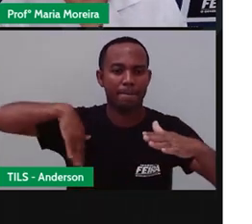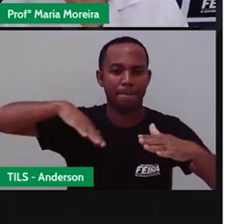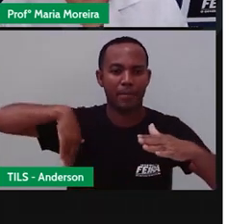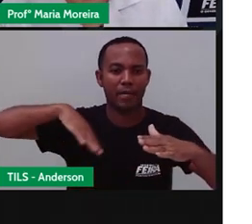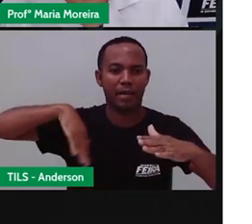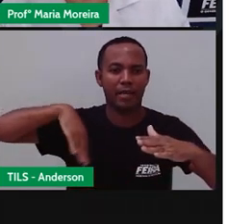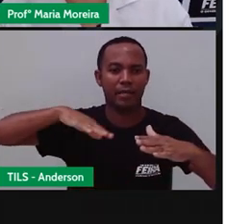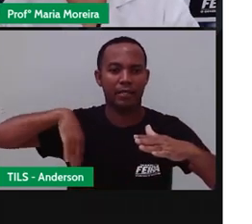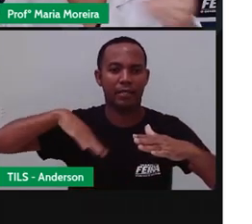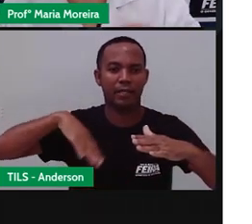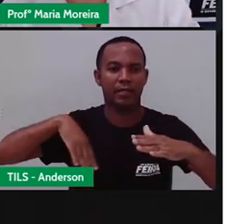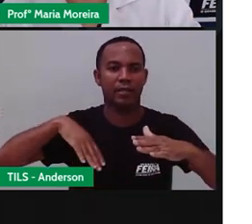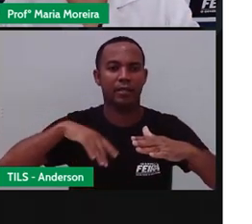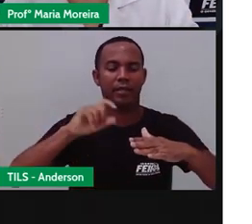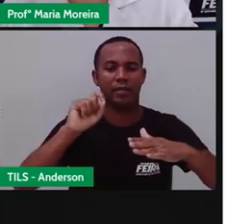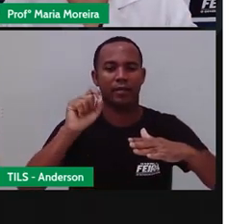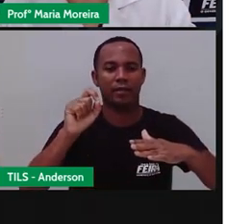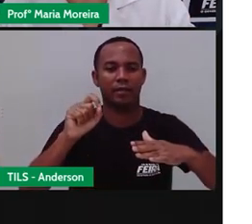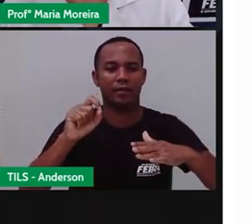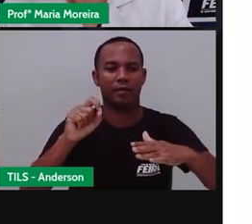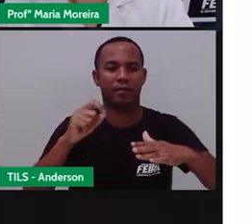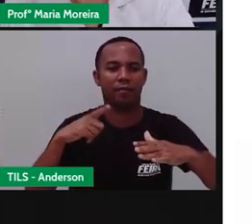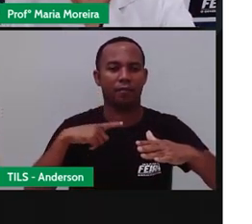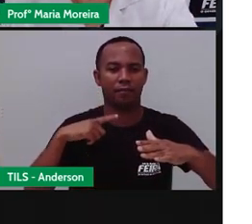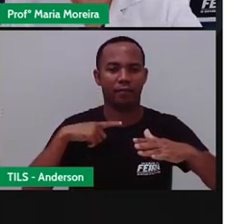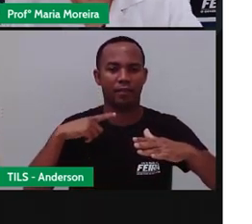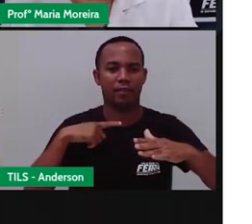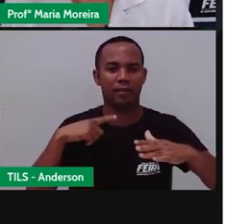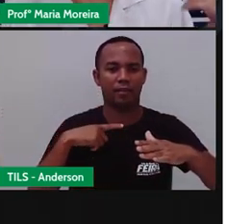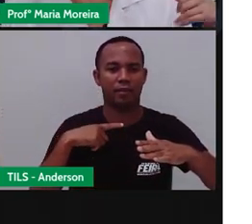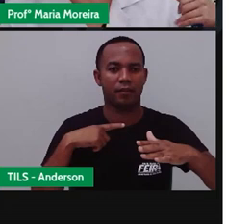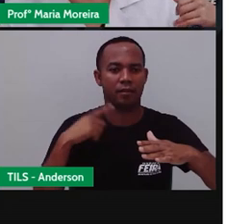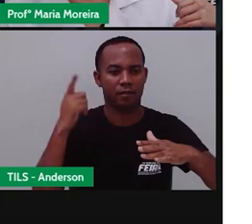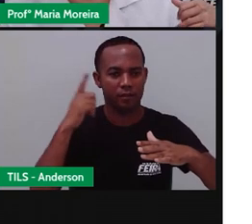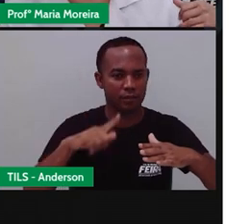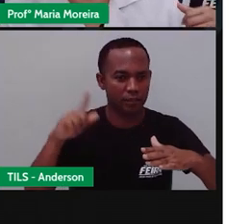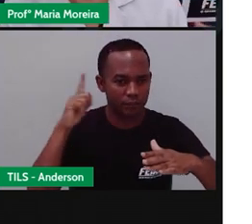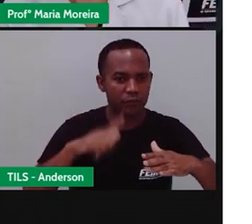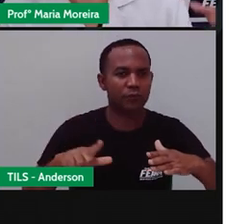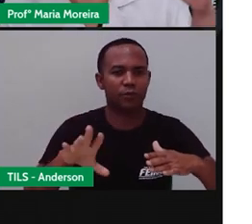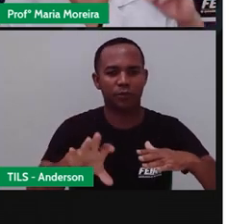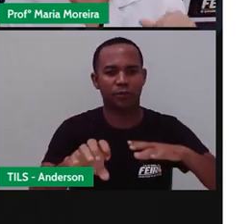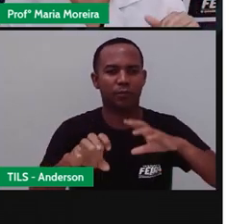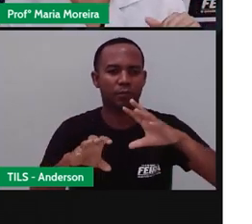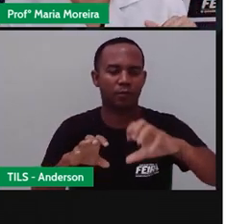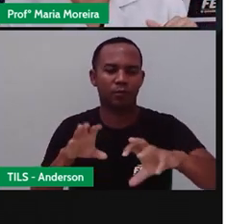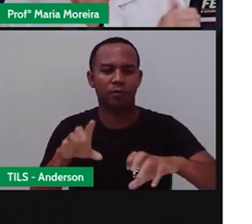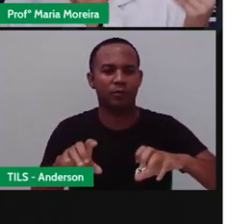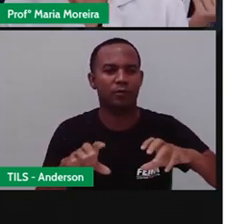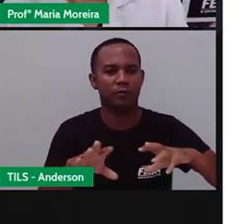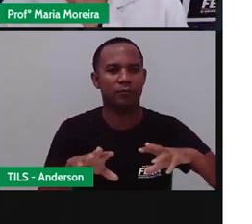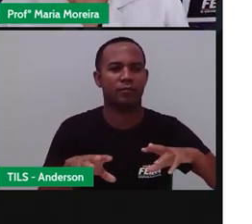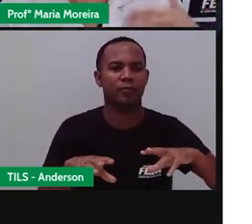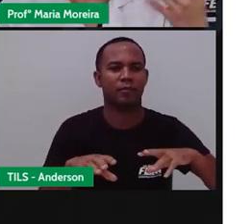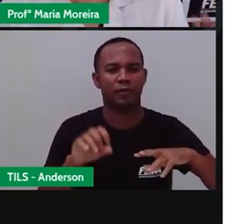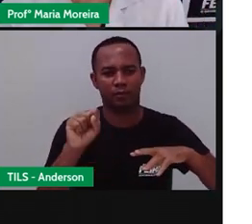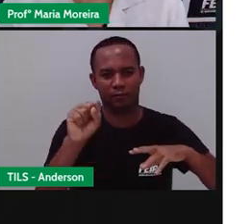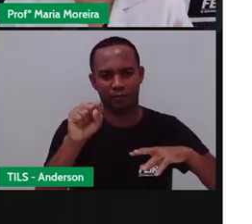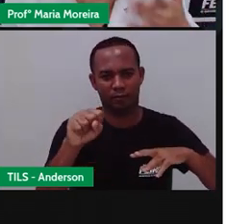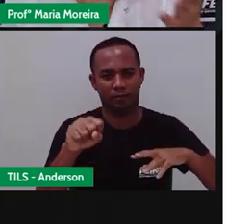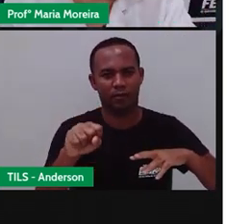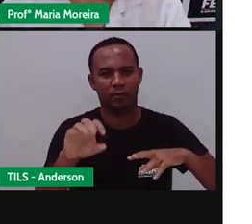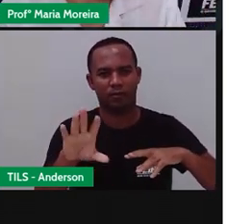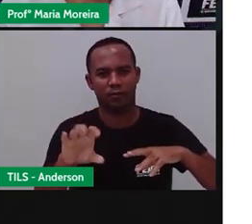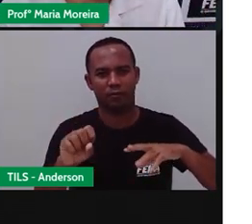momento dela. Ela vai usar os sentidos, na verdade, para conseguir sentir a paisagem, não é isso? Para construir. Que é